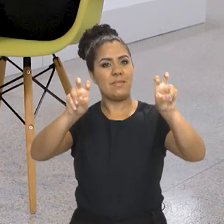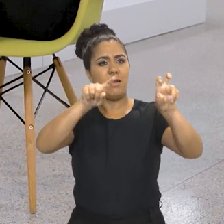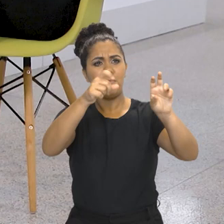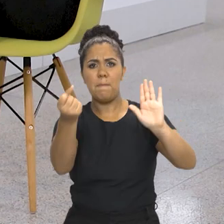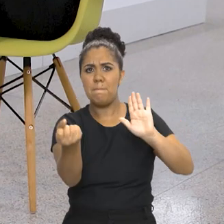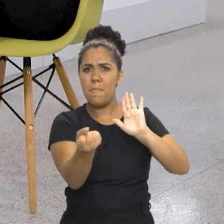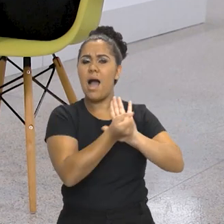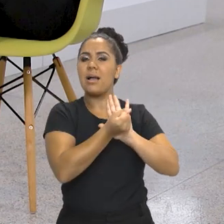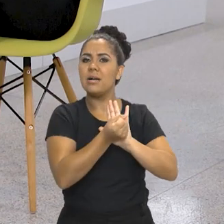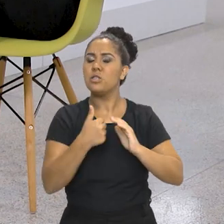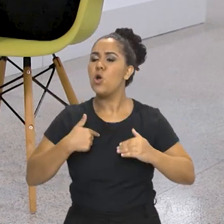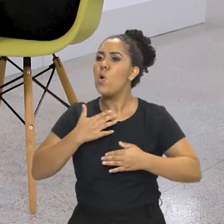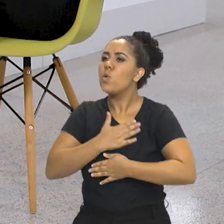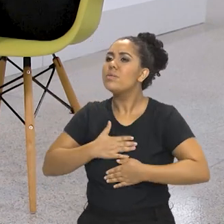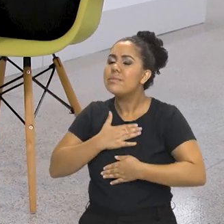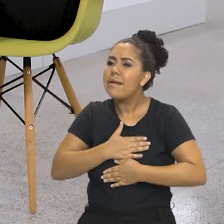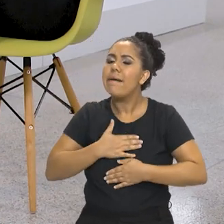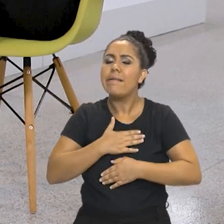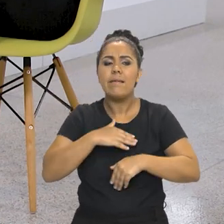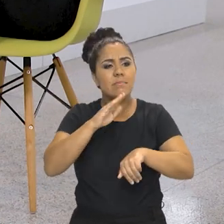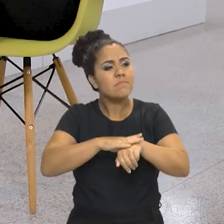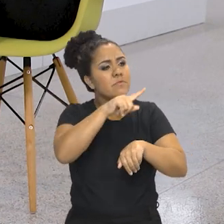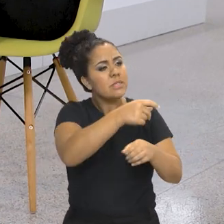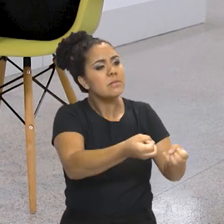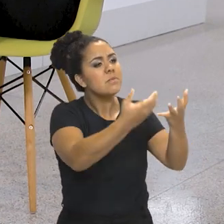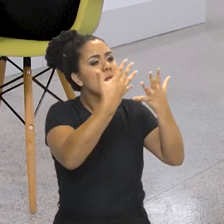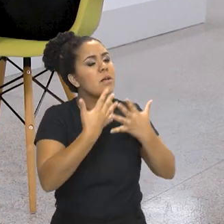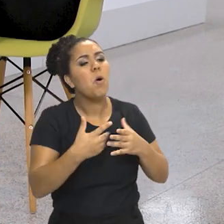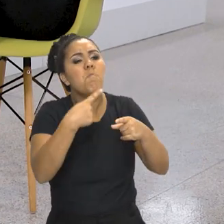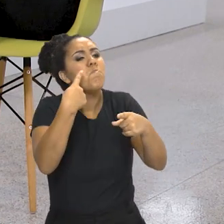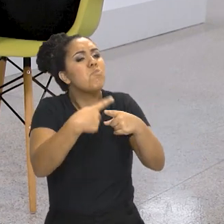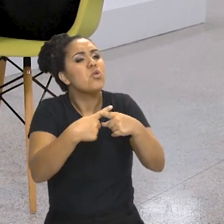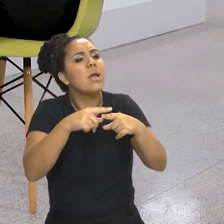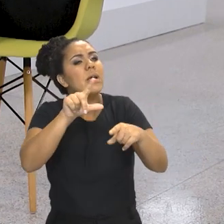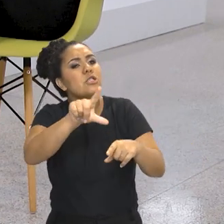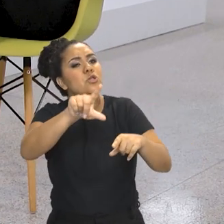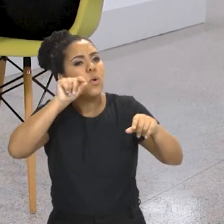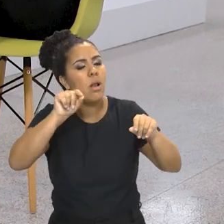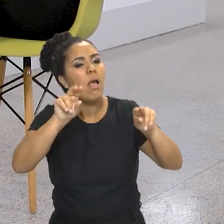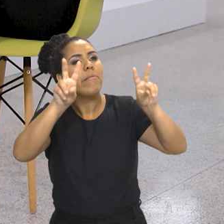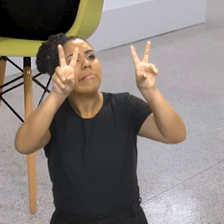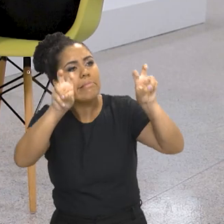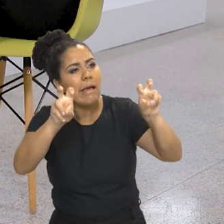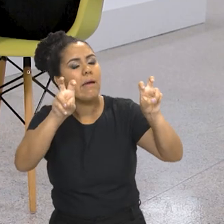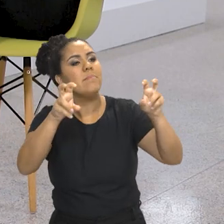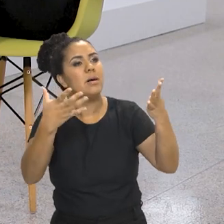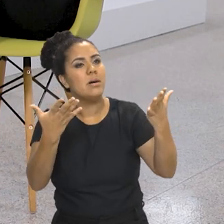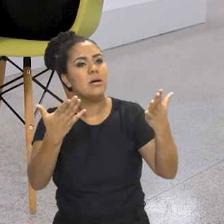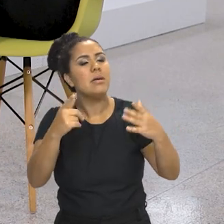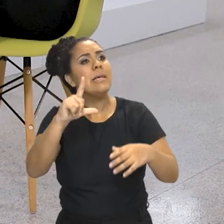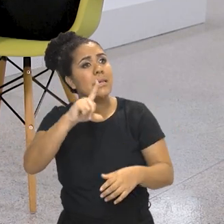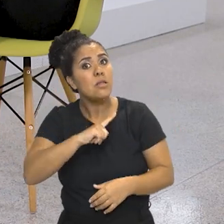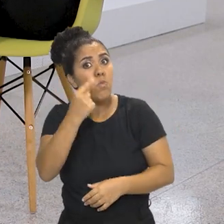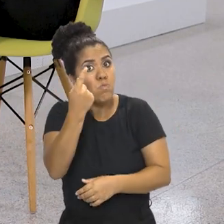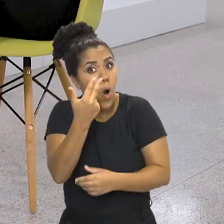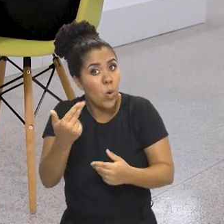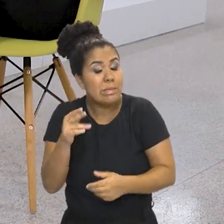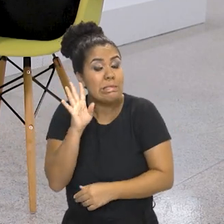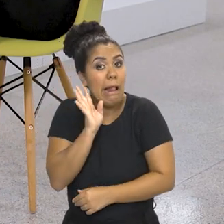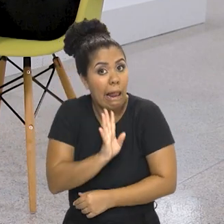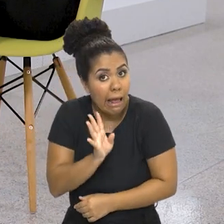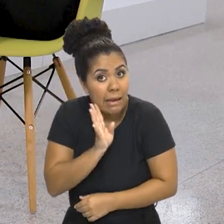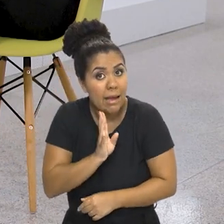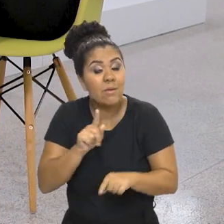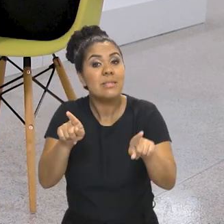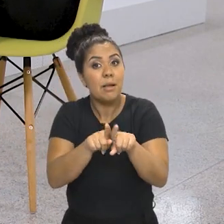é bem marcante esse ano. Gostaria que você falasse um pouco por que vocês escolheram esse tema. Fala o nome do tema e por que vocês escolheram. tem uma coisa muito